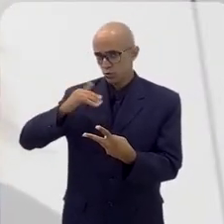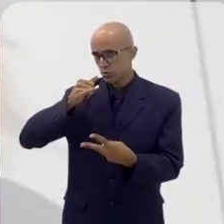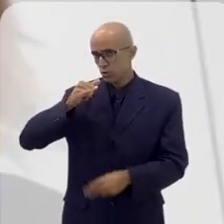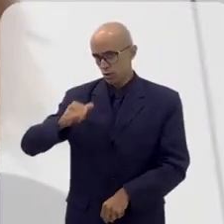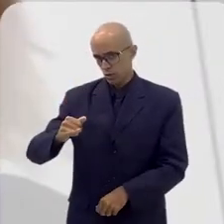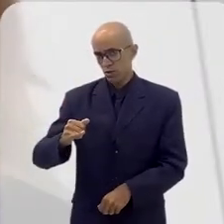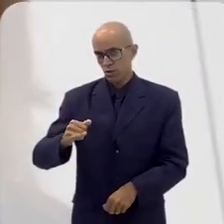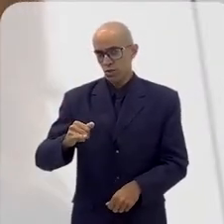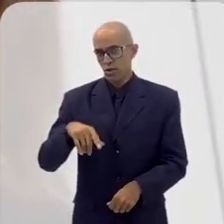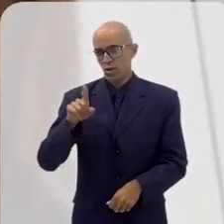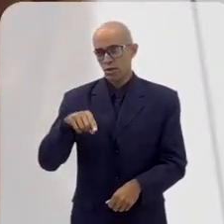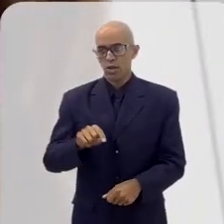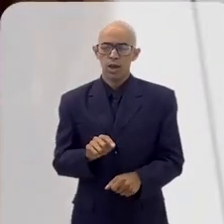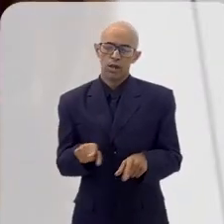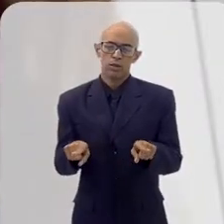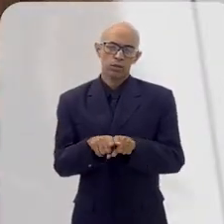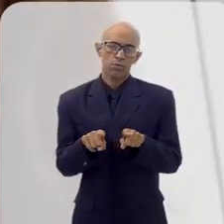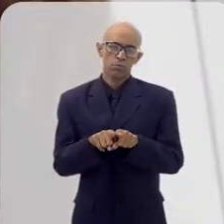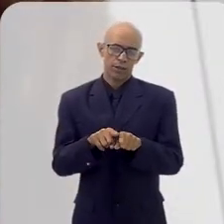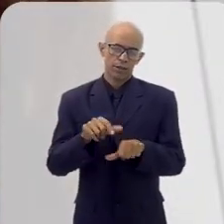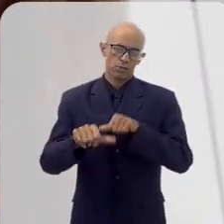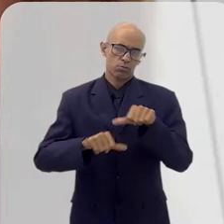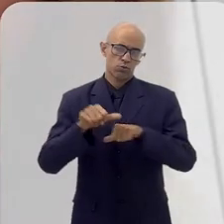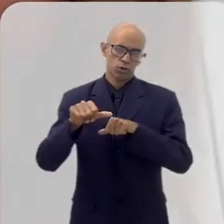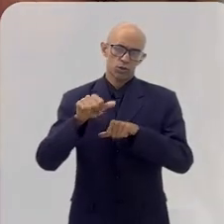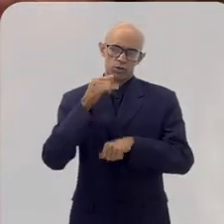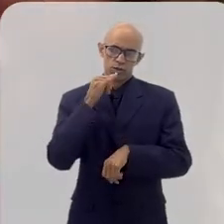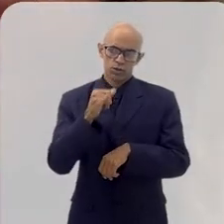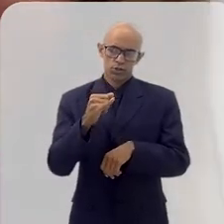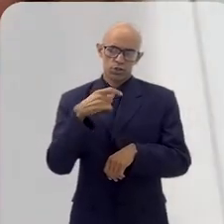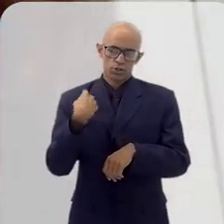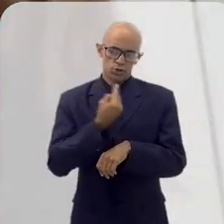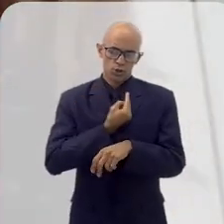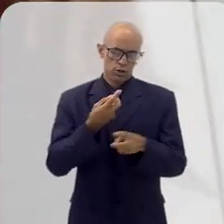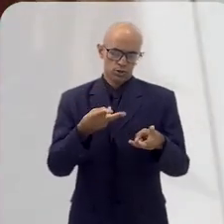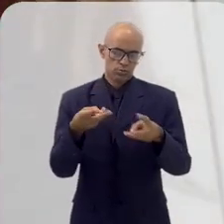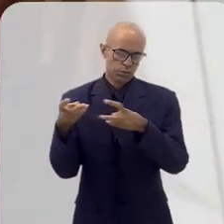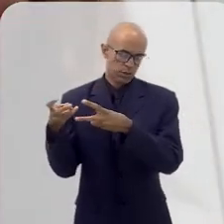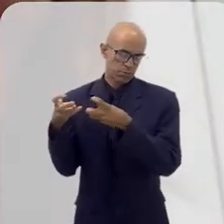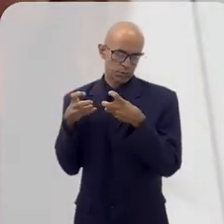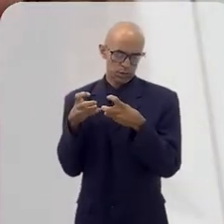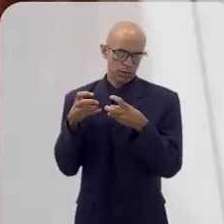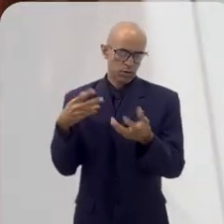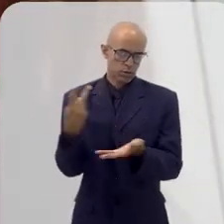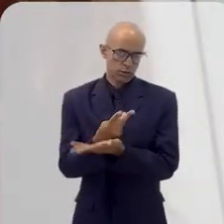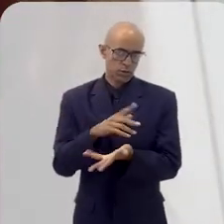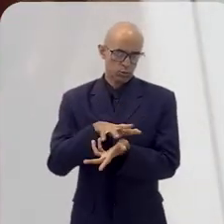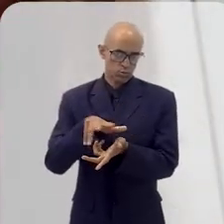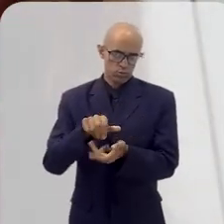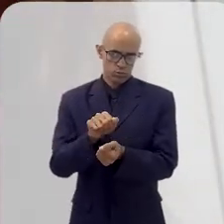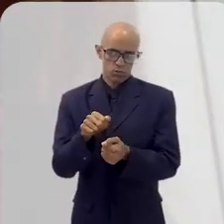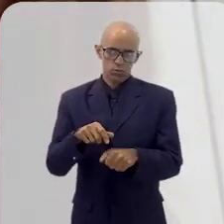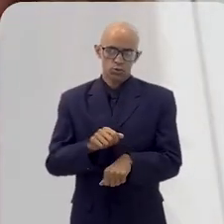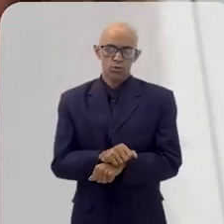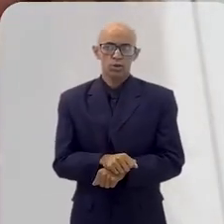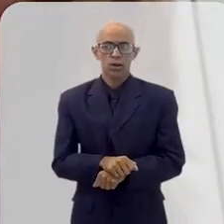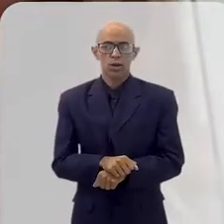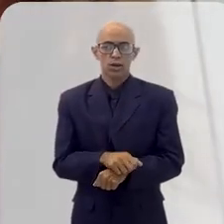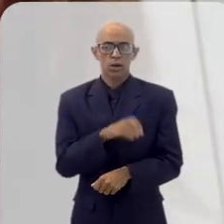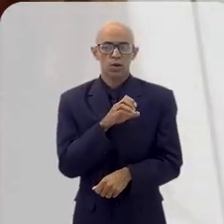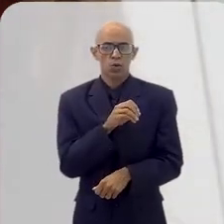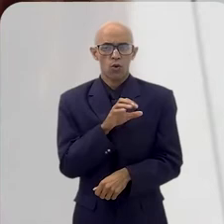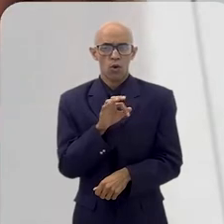fazem parte da transição energética, que todos nós temos observado que tem ocorrido no mundo,